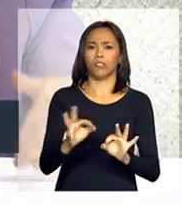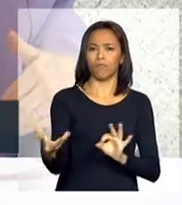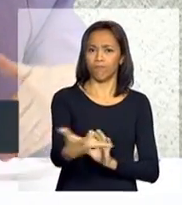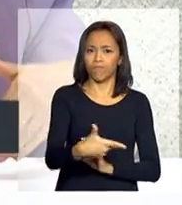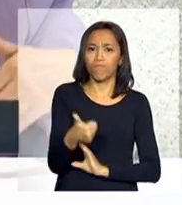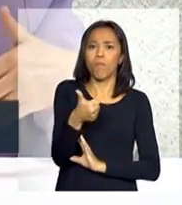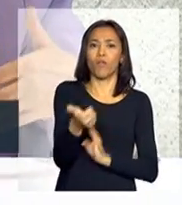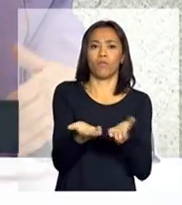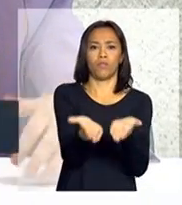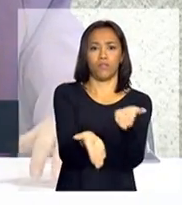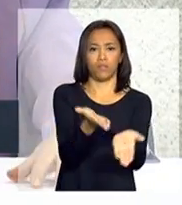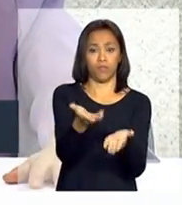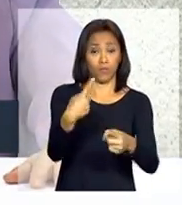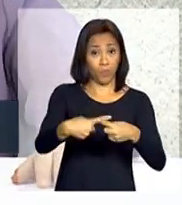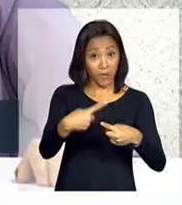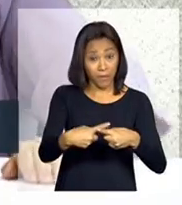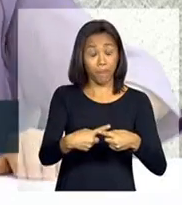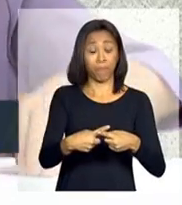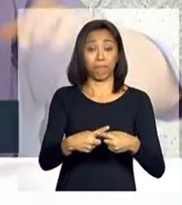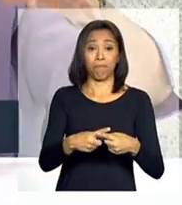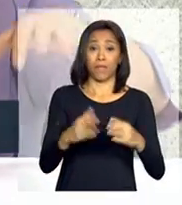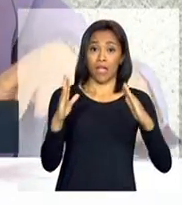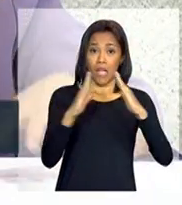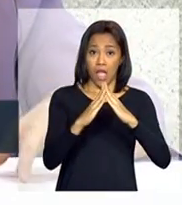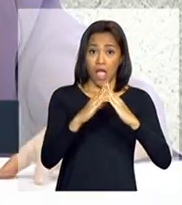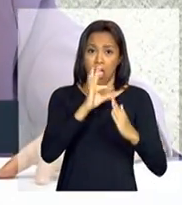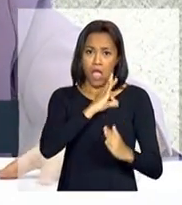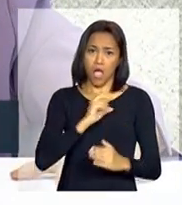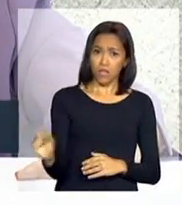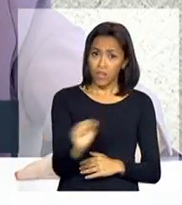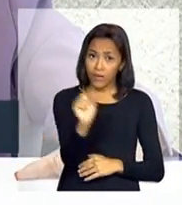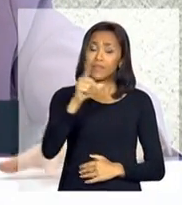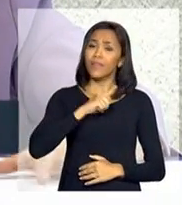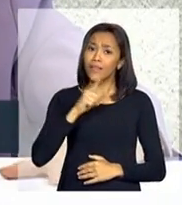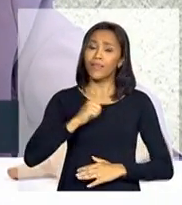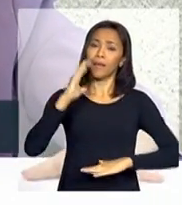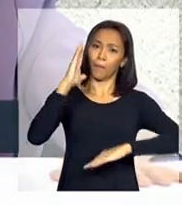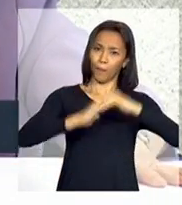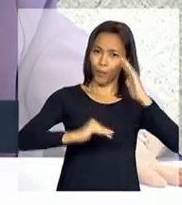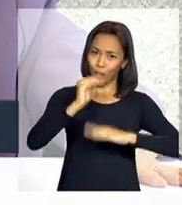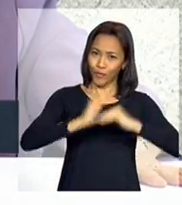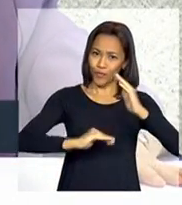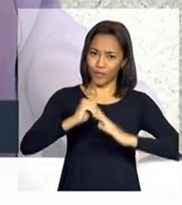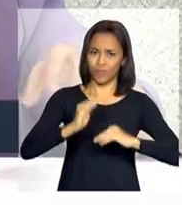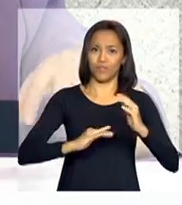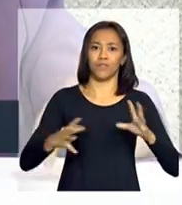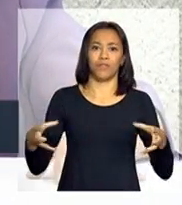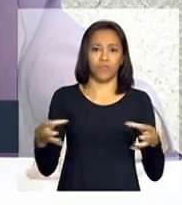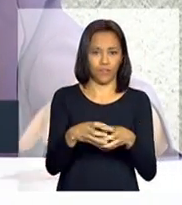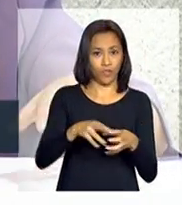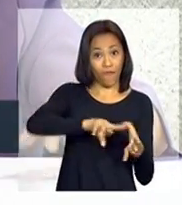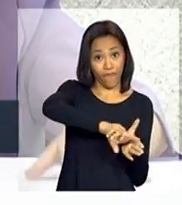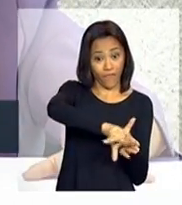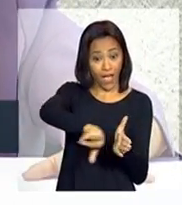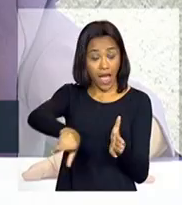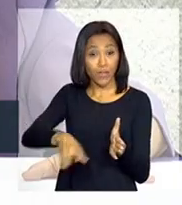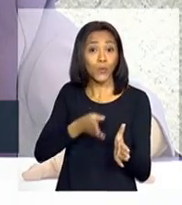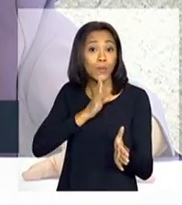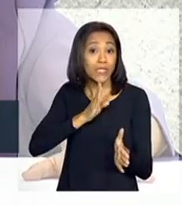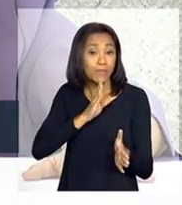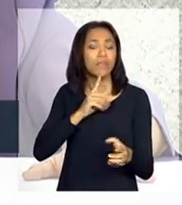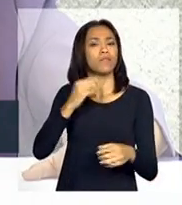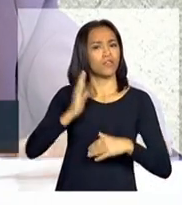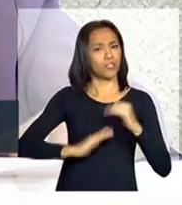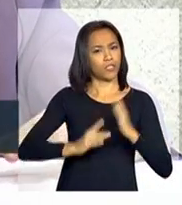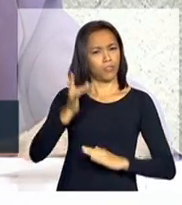Porque as delegacias têm que ter uma equipe multiprofissional qualificada e capacitada.